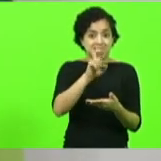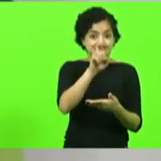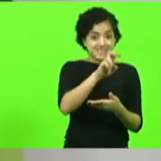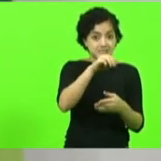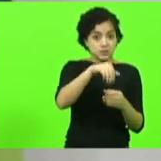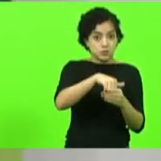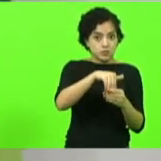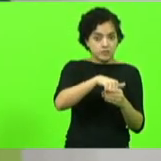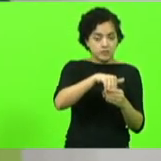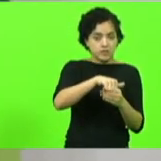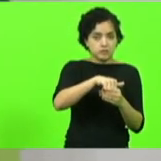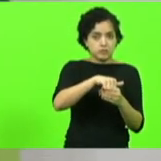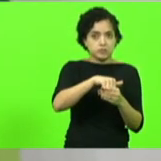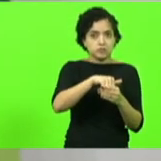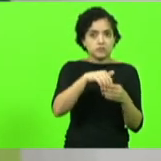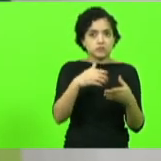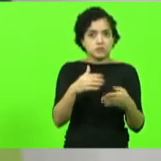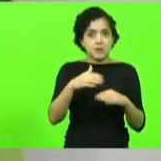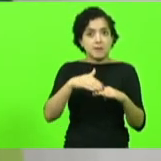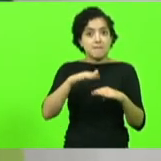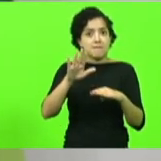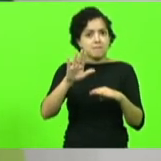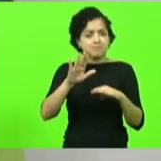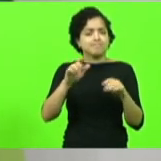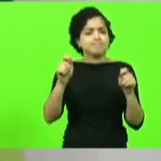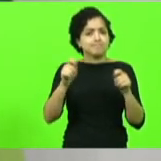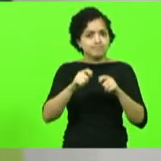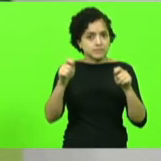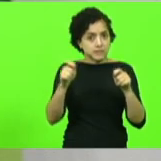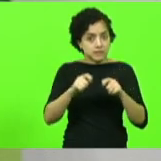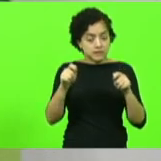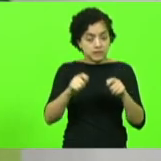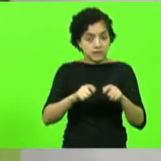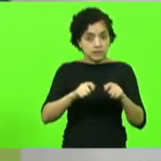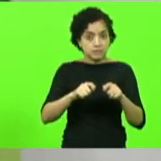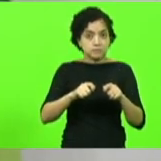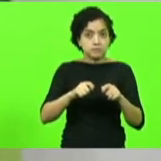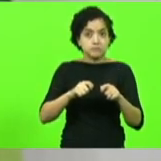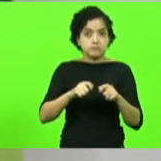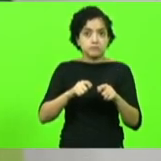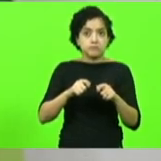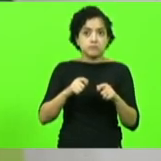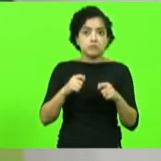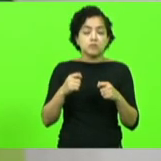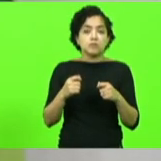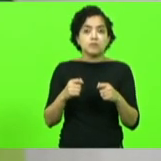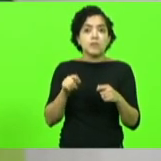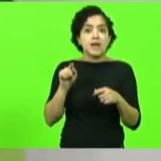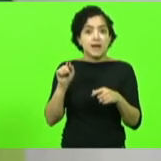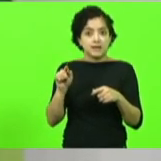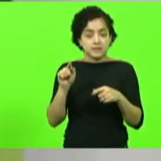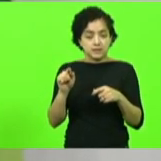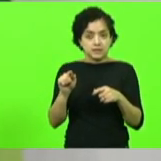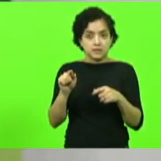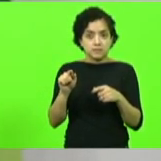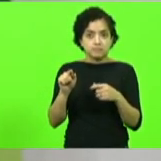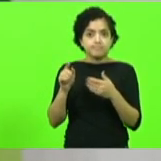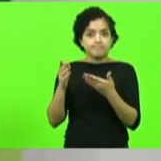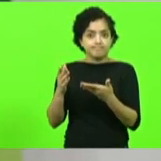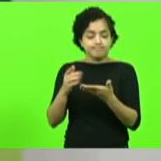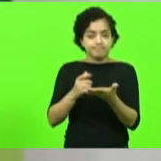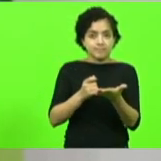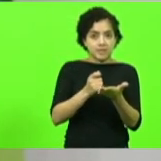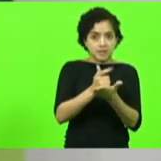senhores deputados são mais que suficientes para que aquele que é pago